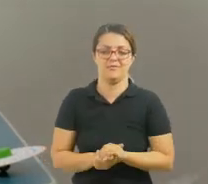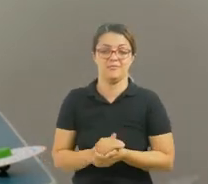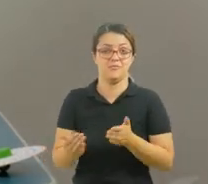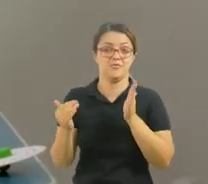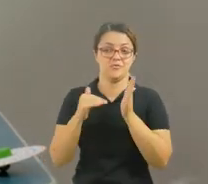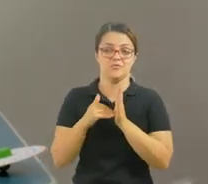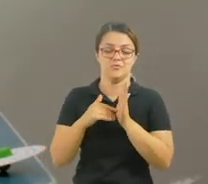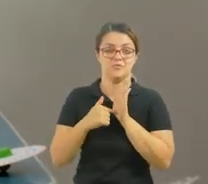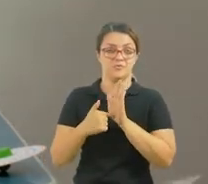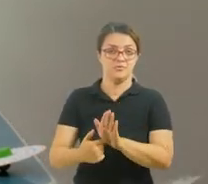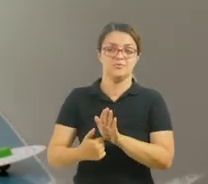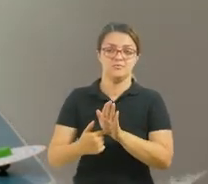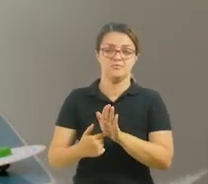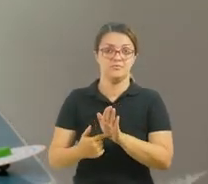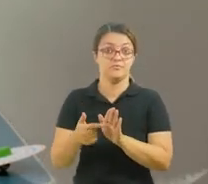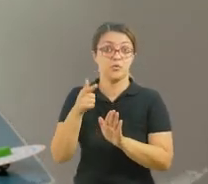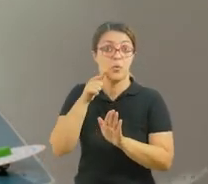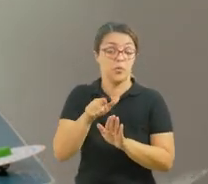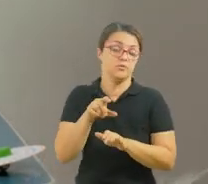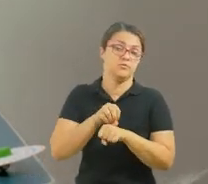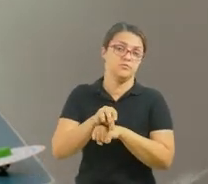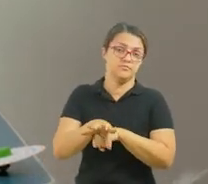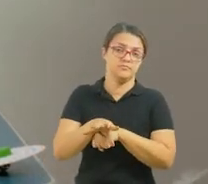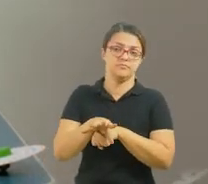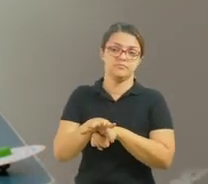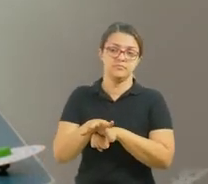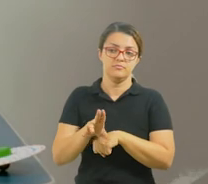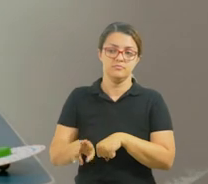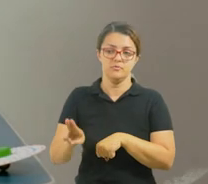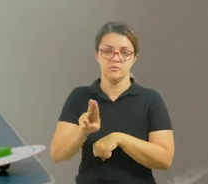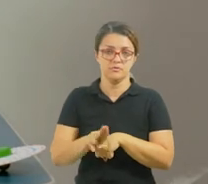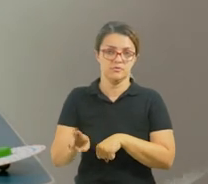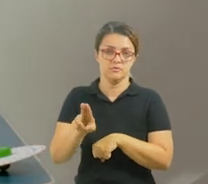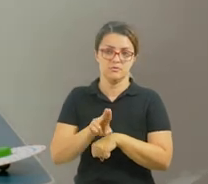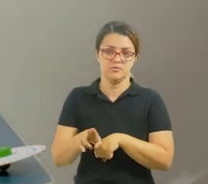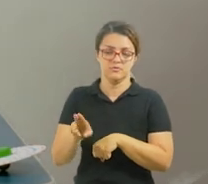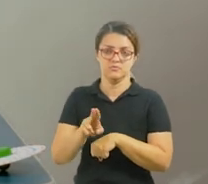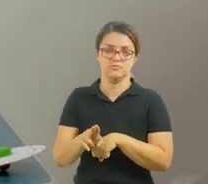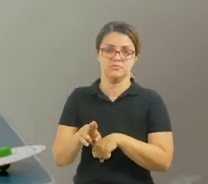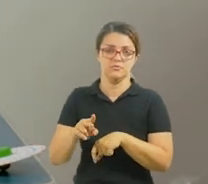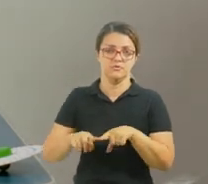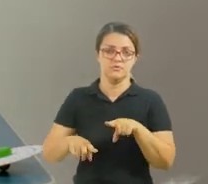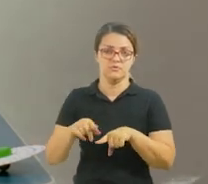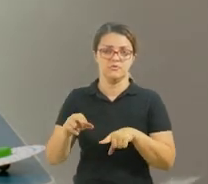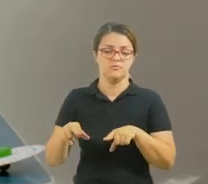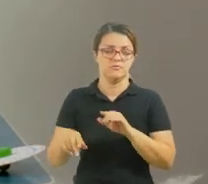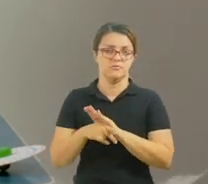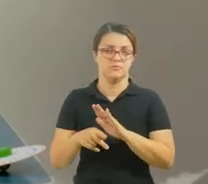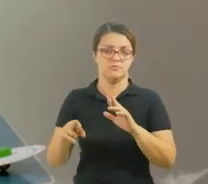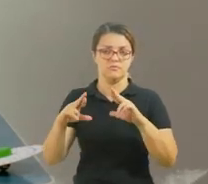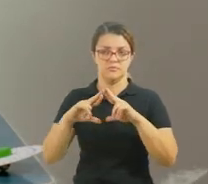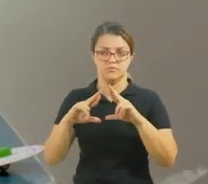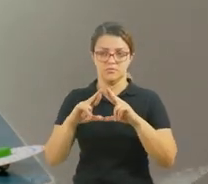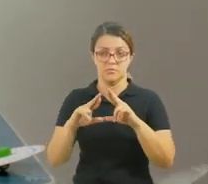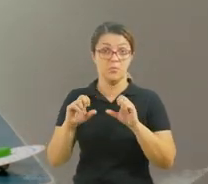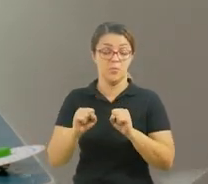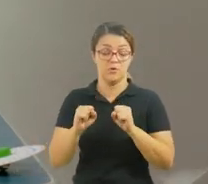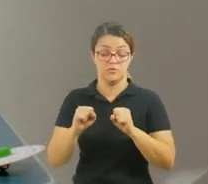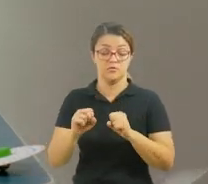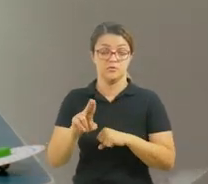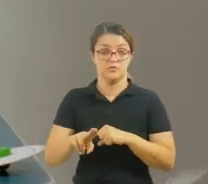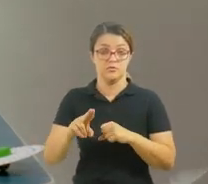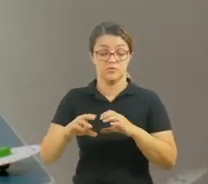apresentar para vocês algumas outras sugestões usando material reciclável, tá? Vocês podem também fazer um